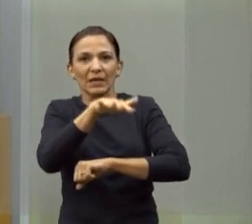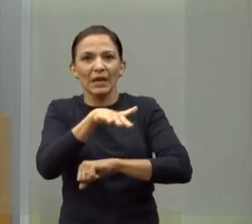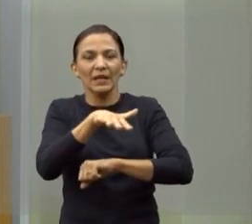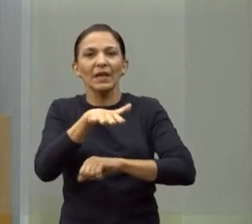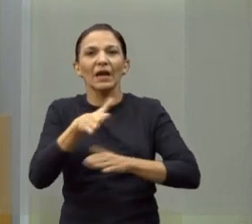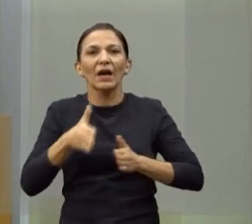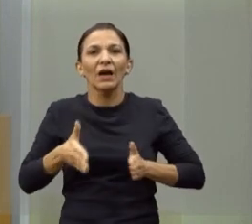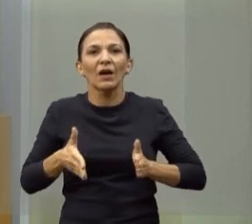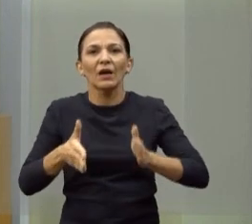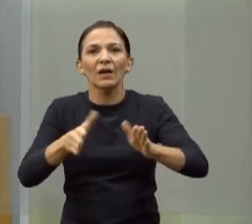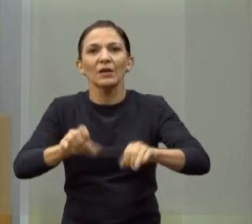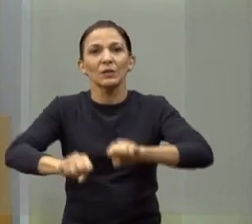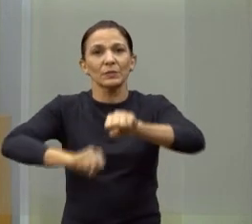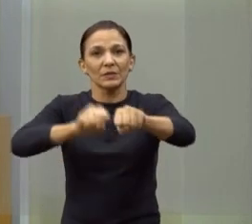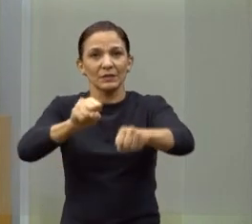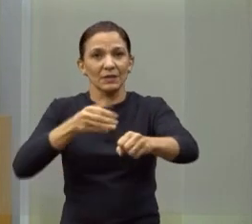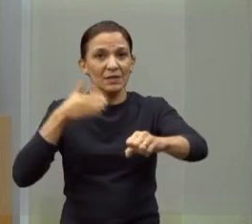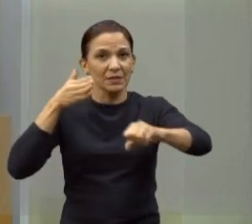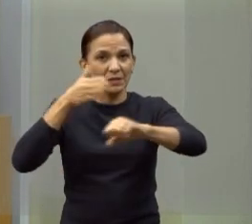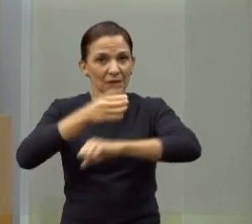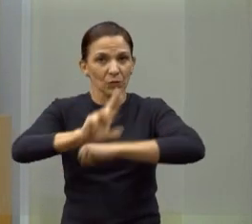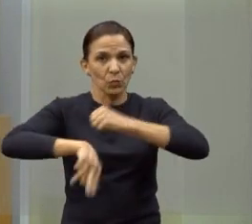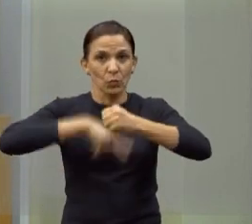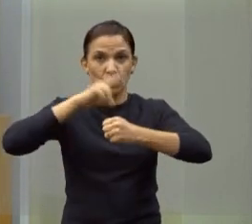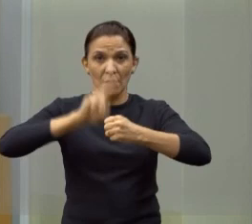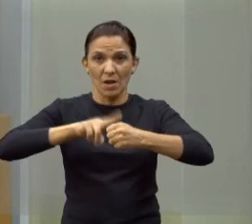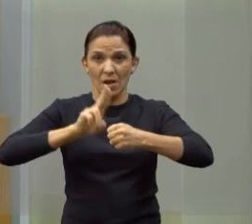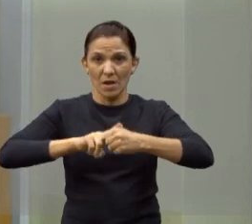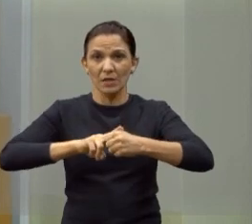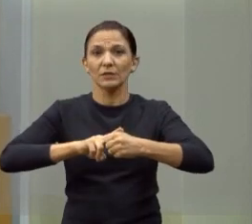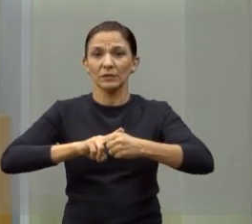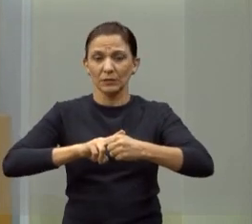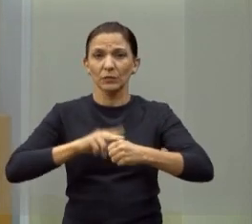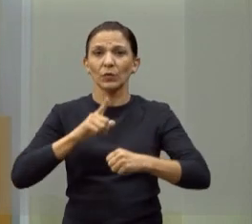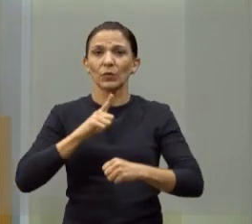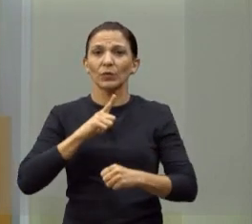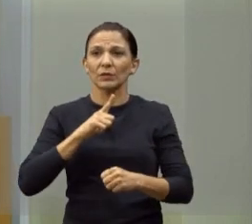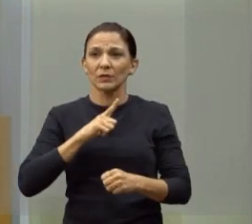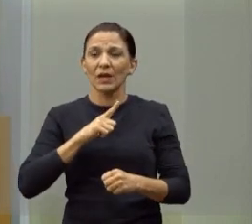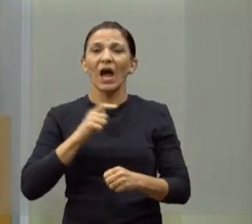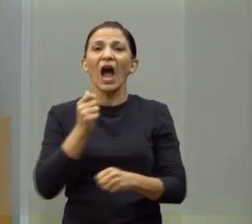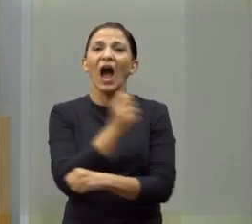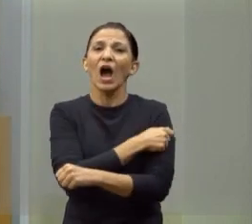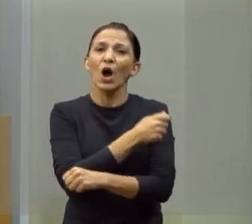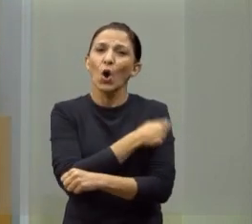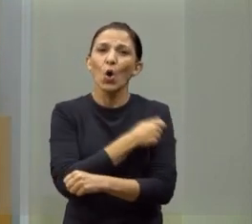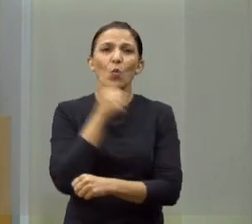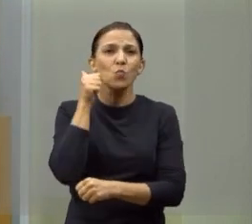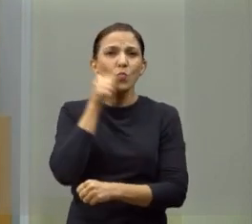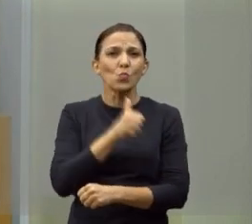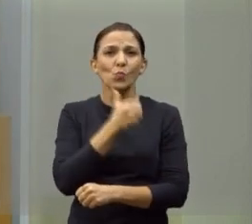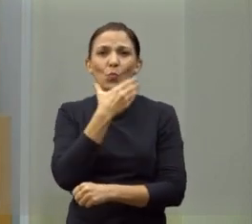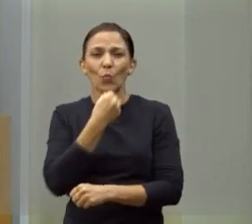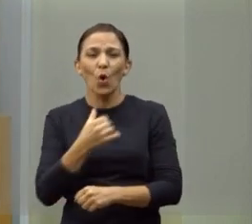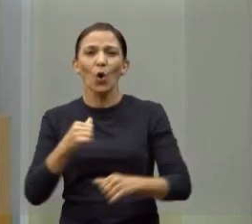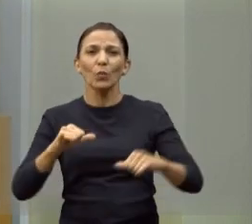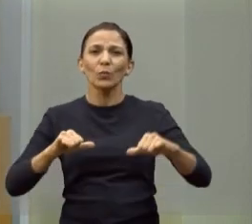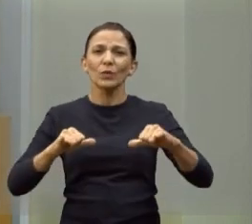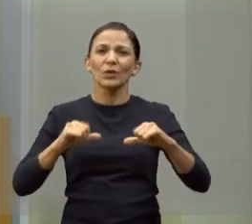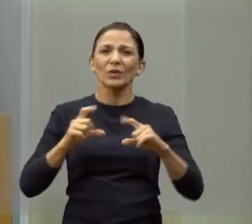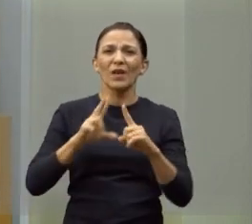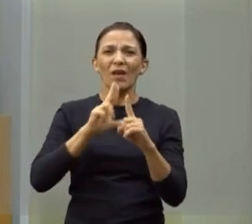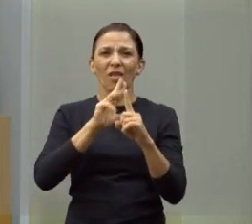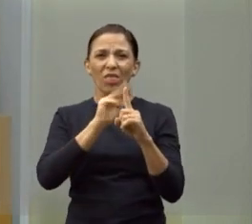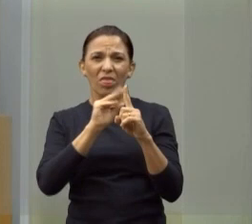ciclovia, naquela região, indo para a Unesp, o campus, porque muitas das alunas e dos alunos estavam sofrendo assédio